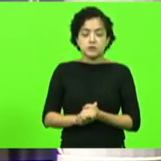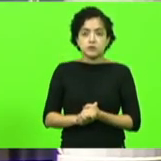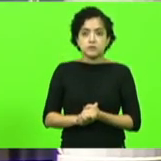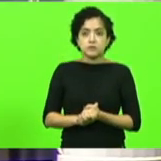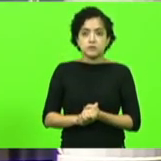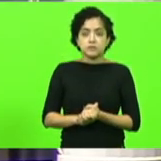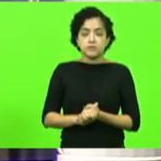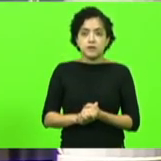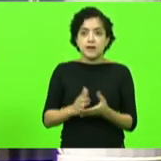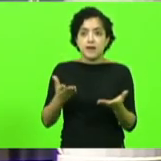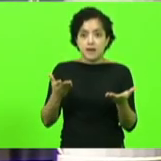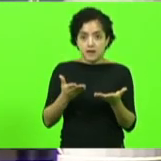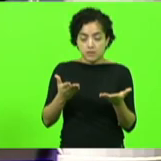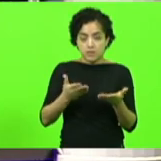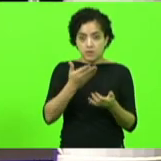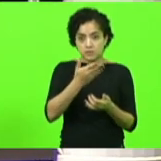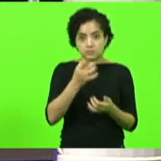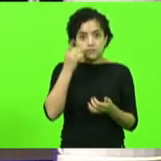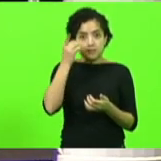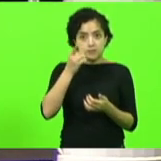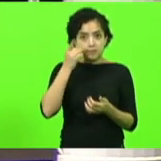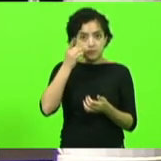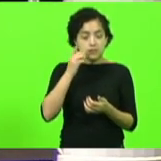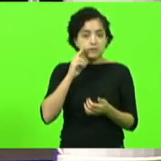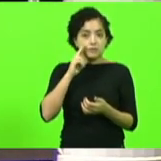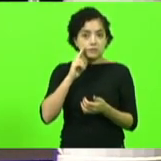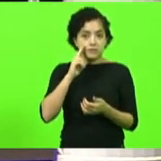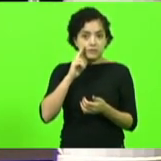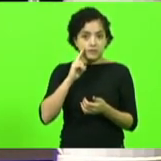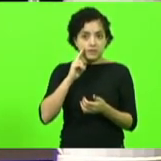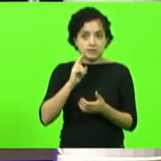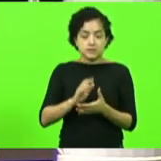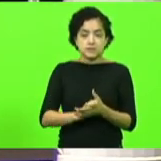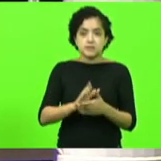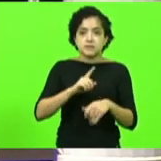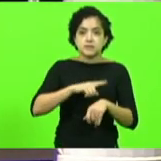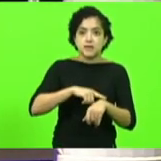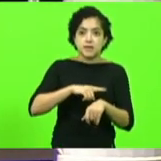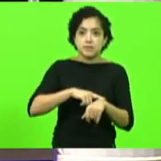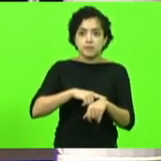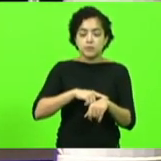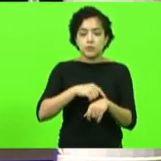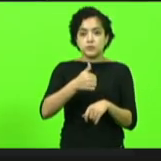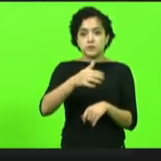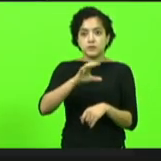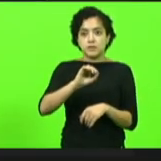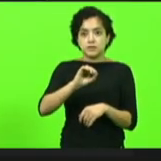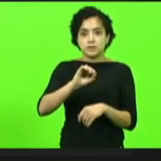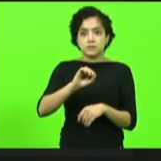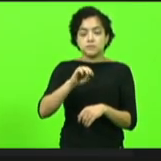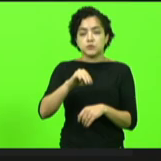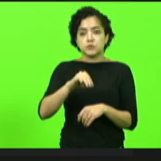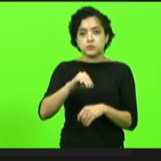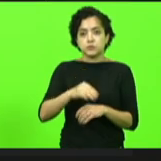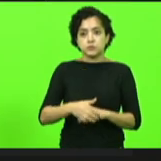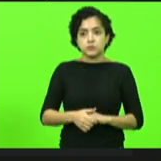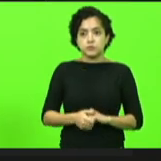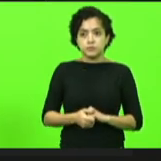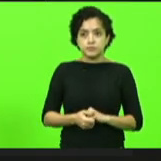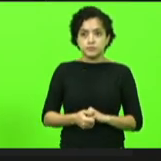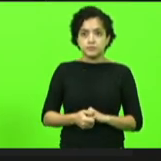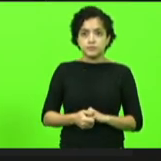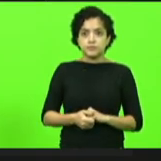agora com a palavra deputado Ivan Nats por um tempo de até 10 minutos nós